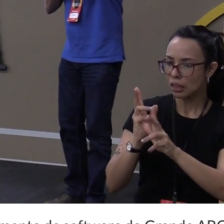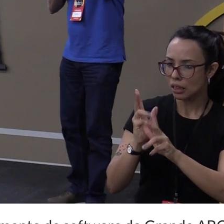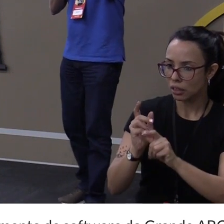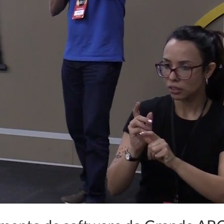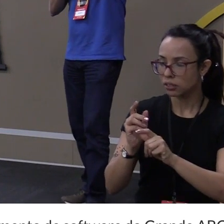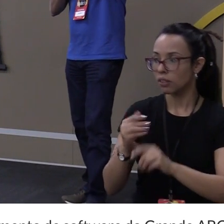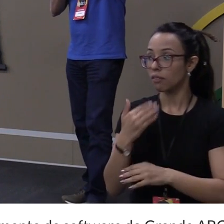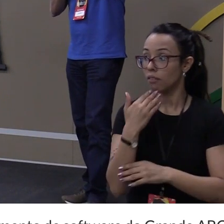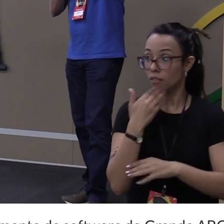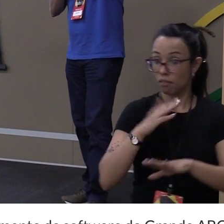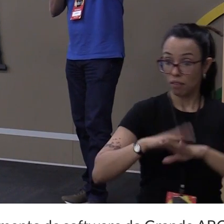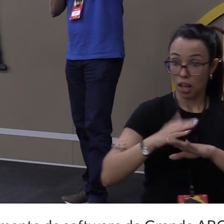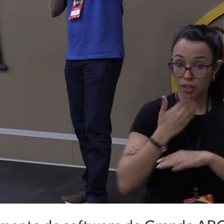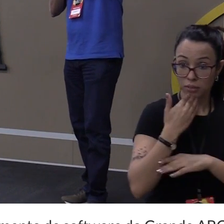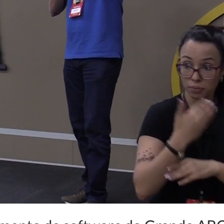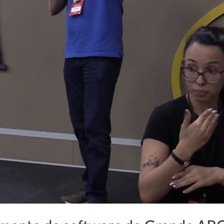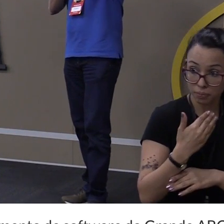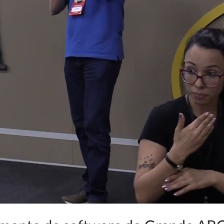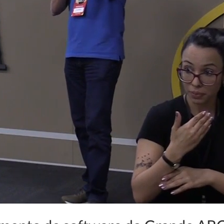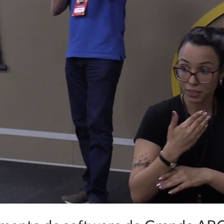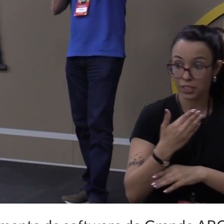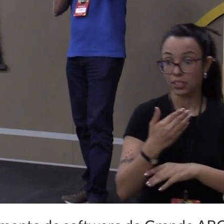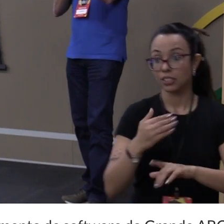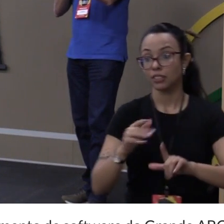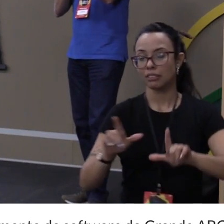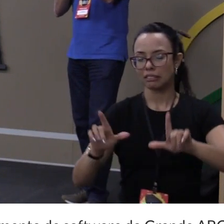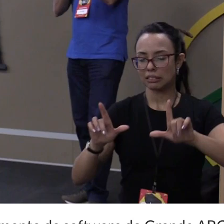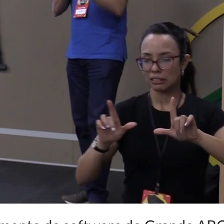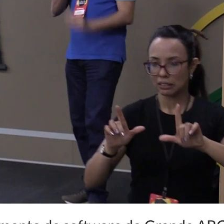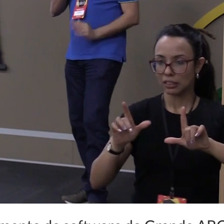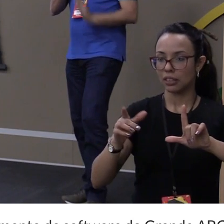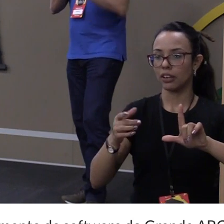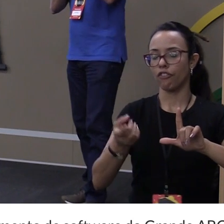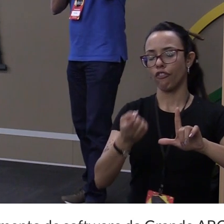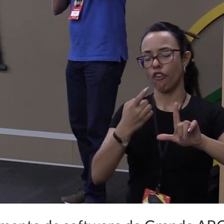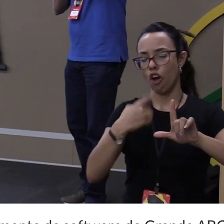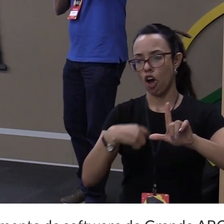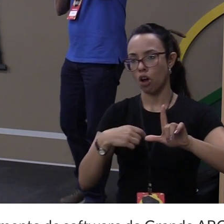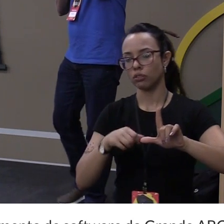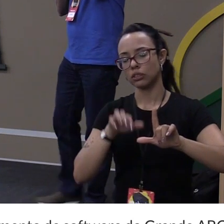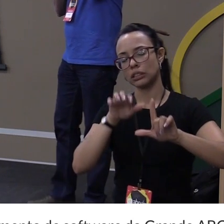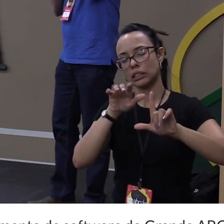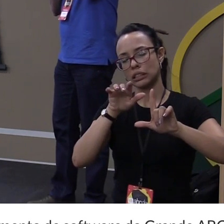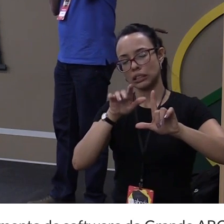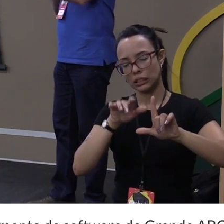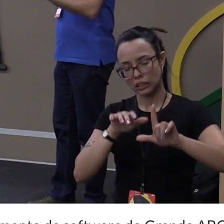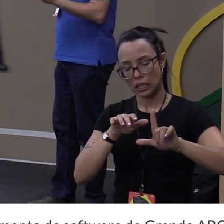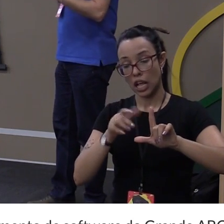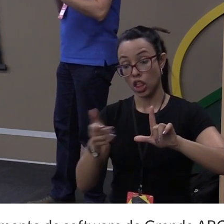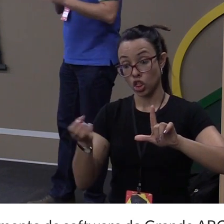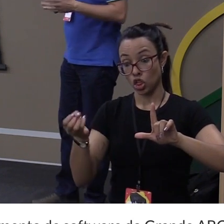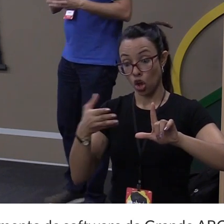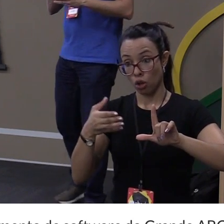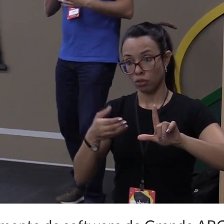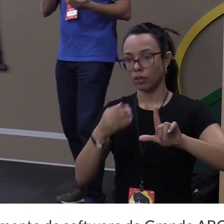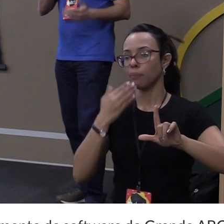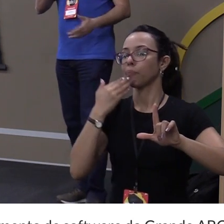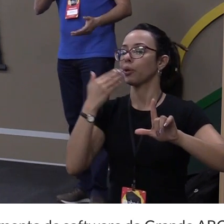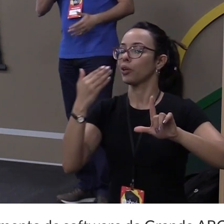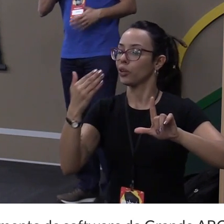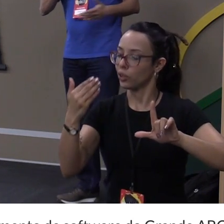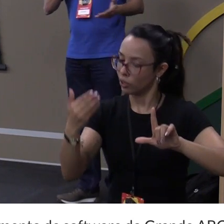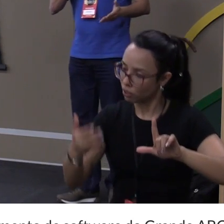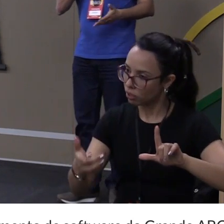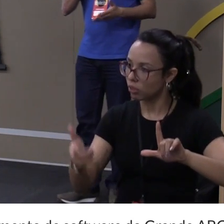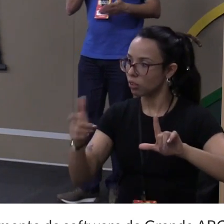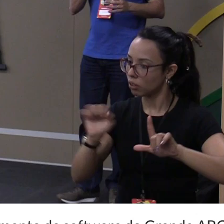tenho que esperar terminar esse request, volta, processo, aí que eu posso fazer o request seguinte. Então, pensa,